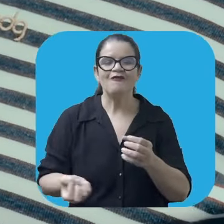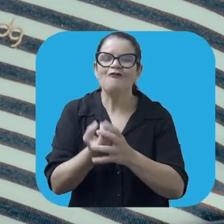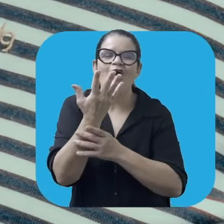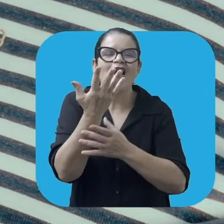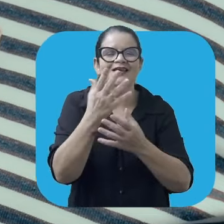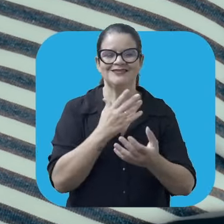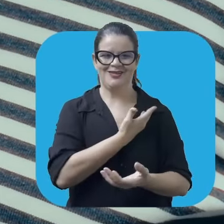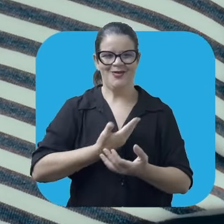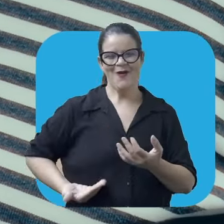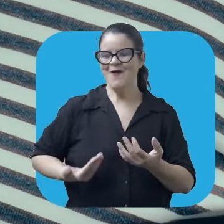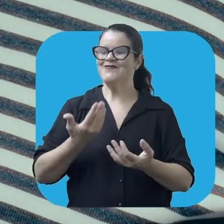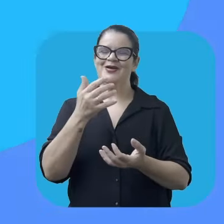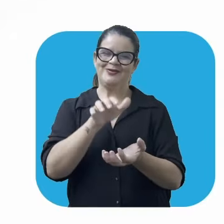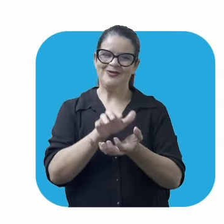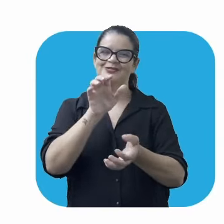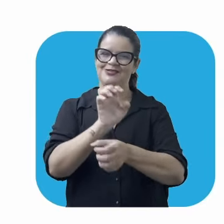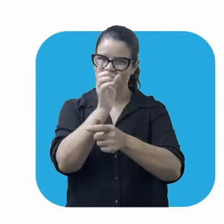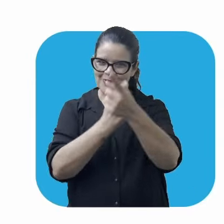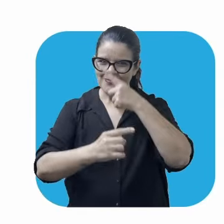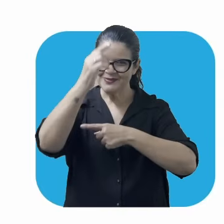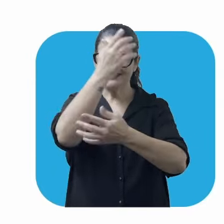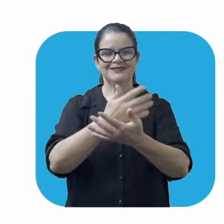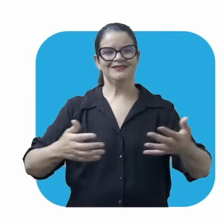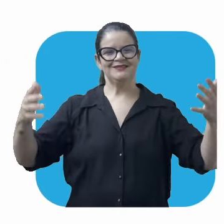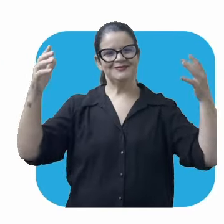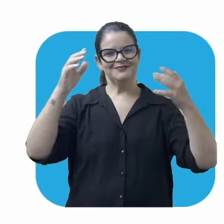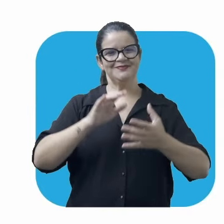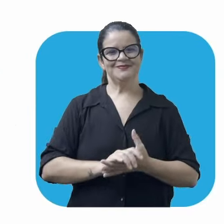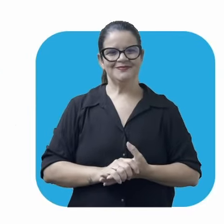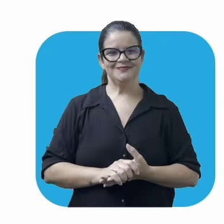a vida está florescendo. Governo de Pernambuco. Estado de mudança.